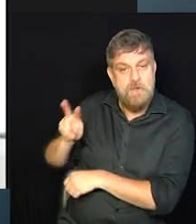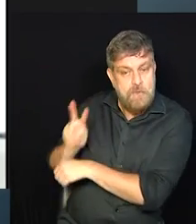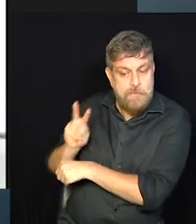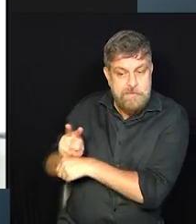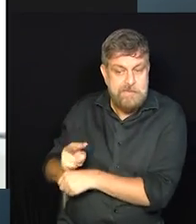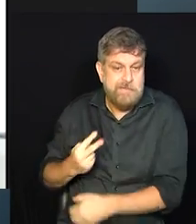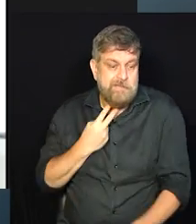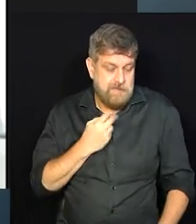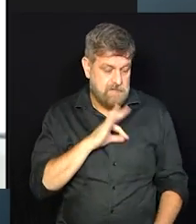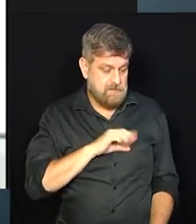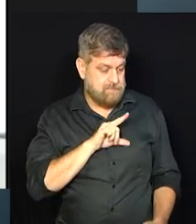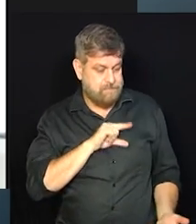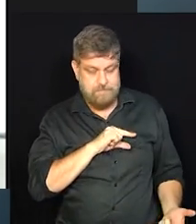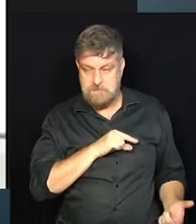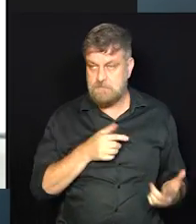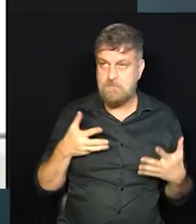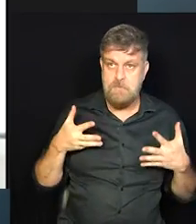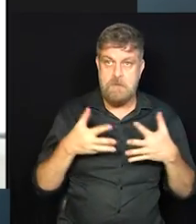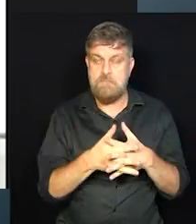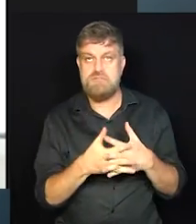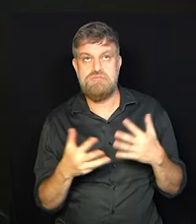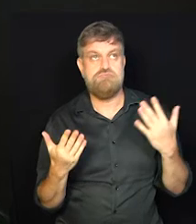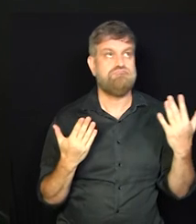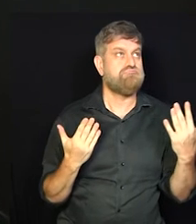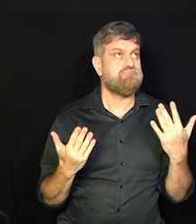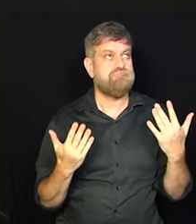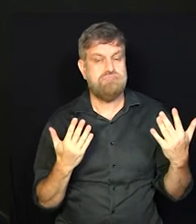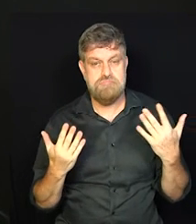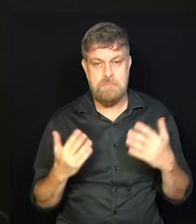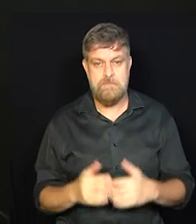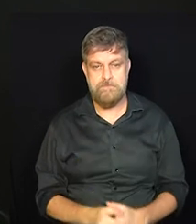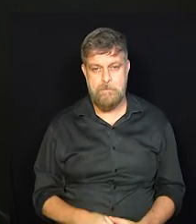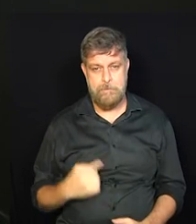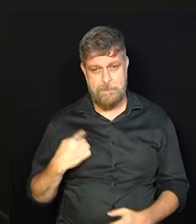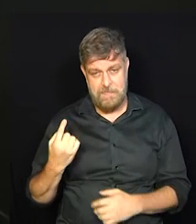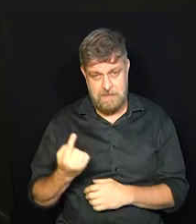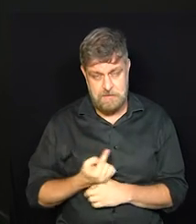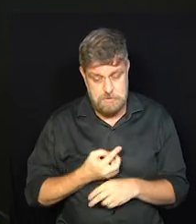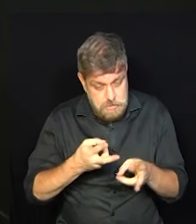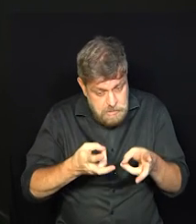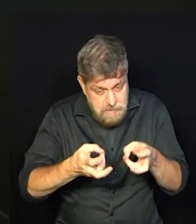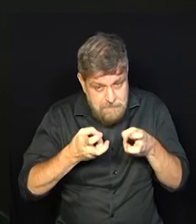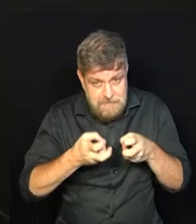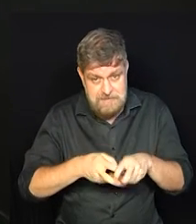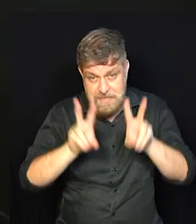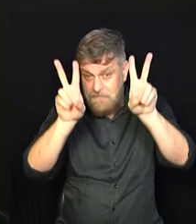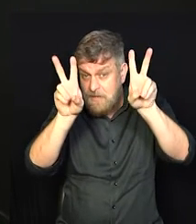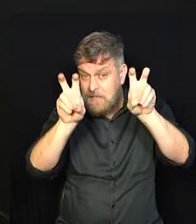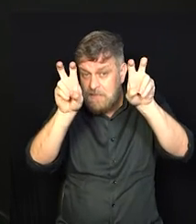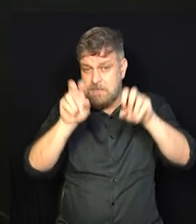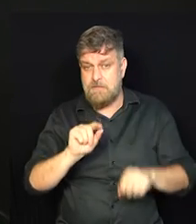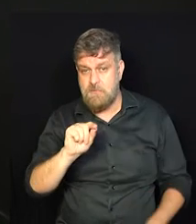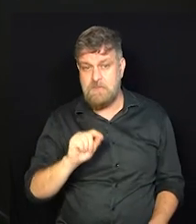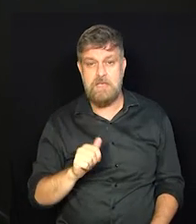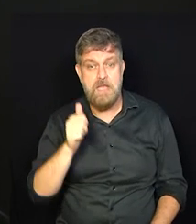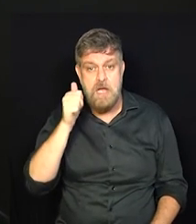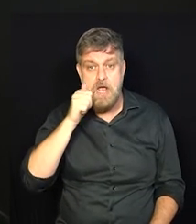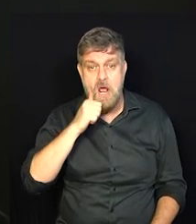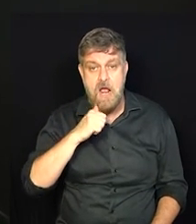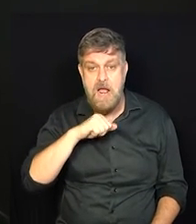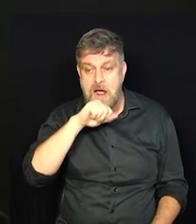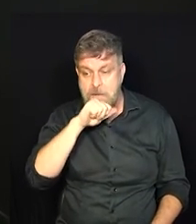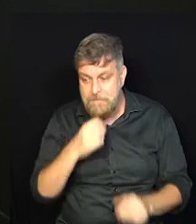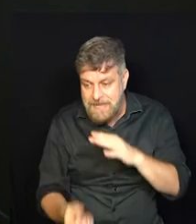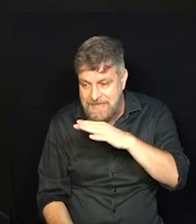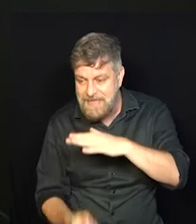E ela fica aí sem saber como conciliar tudo isso. A gente vê essa questão como o empreendedorismo